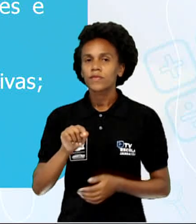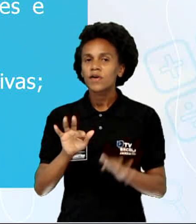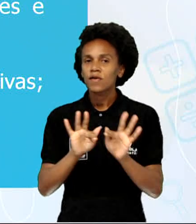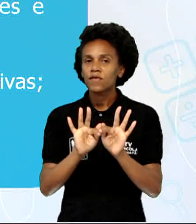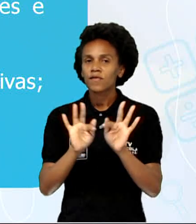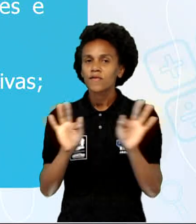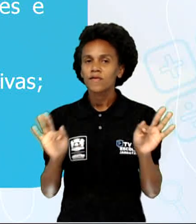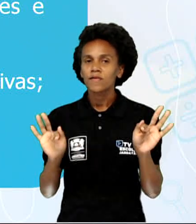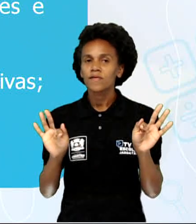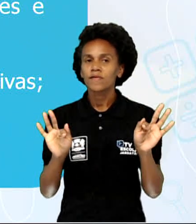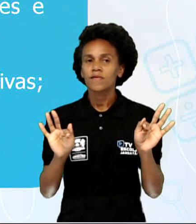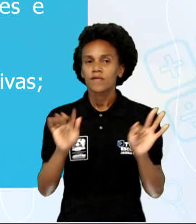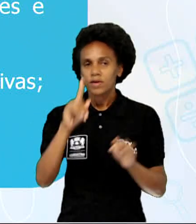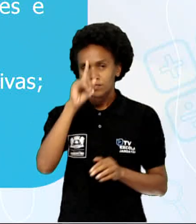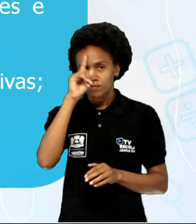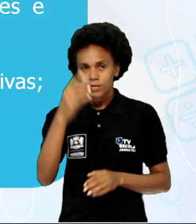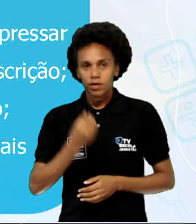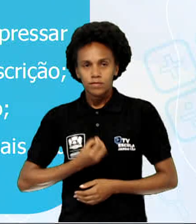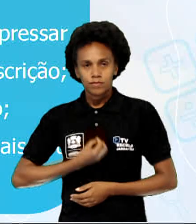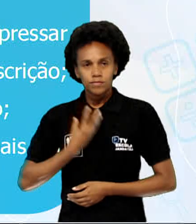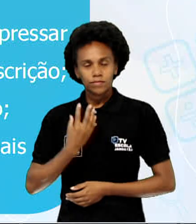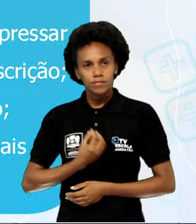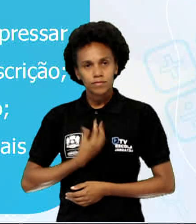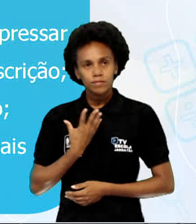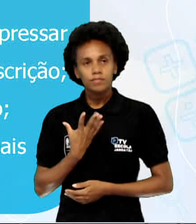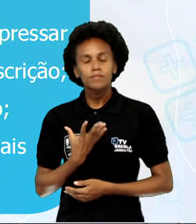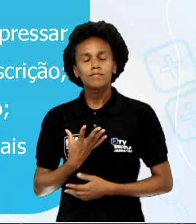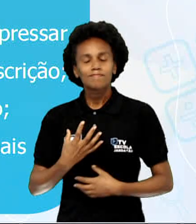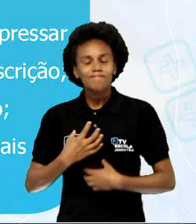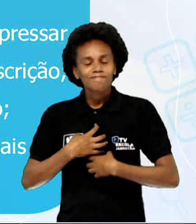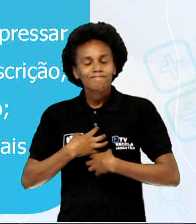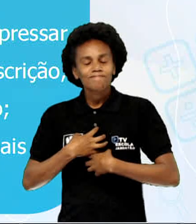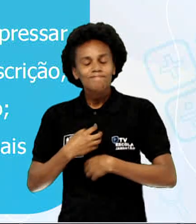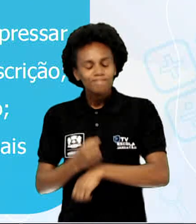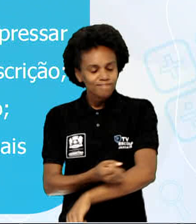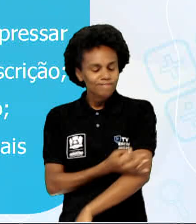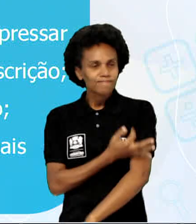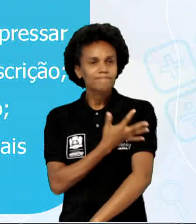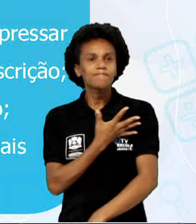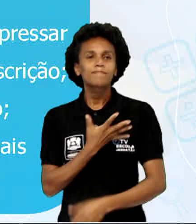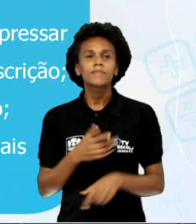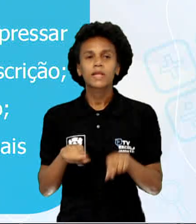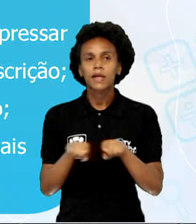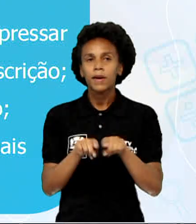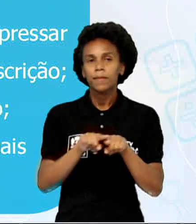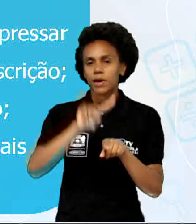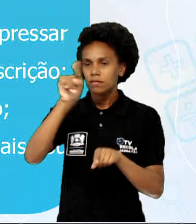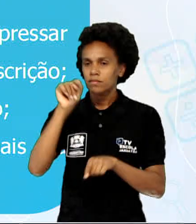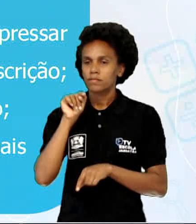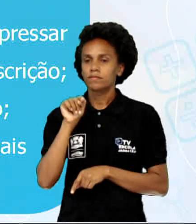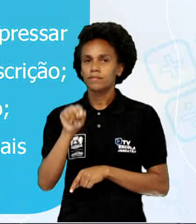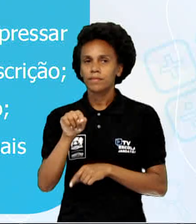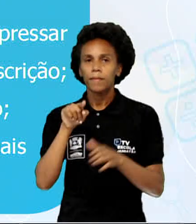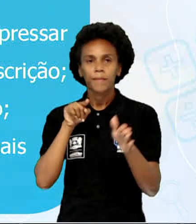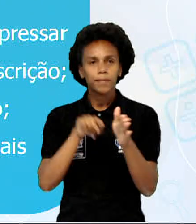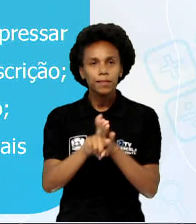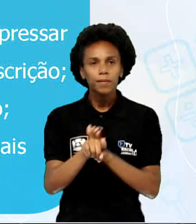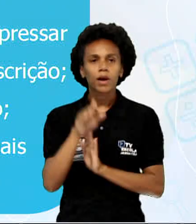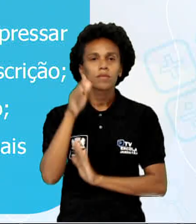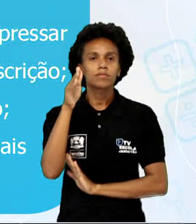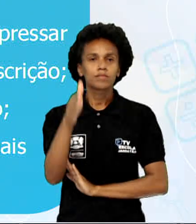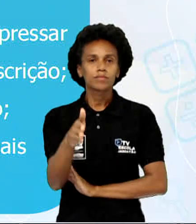emotivas ou expressivas. Ainda temos interrogação. Perguntas diretas,